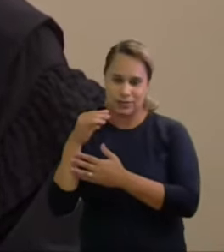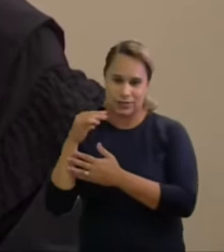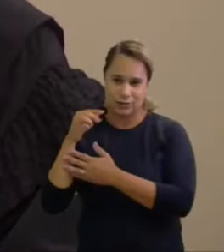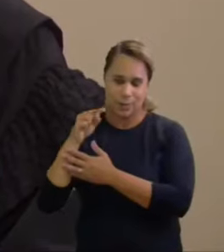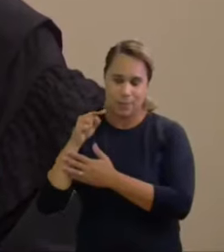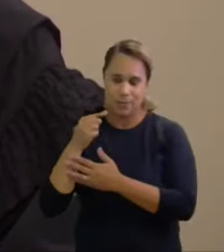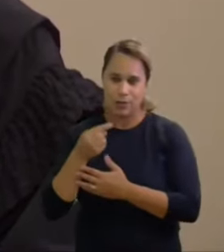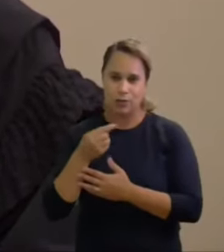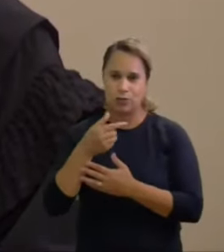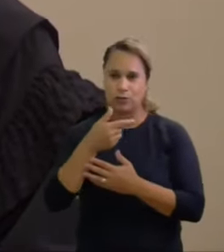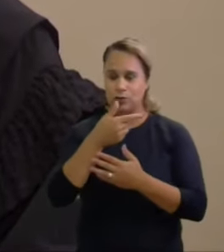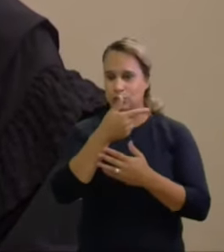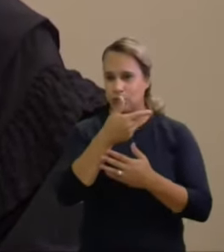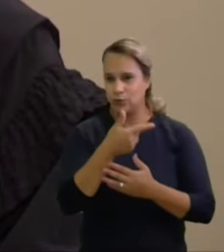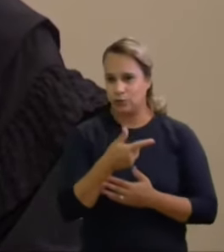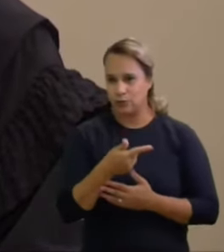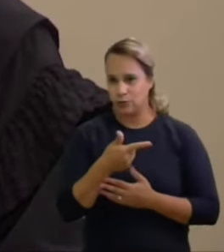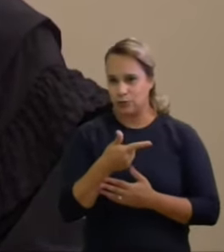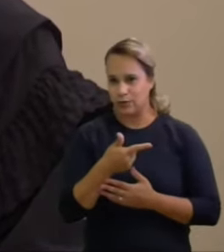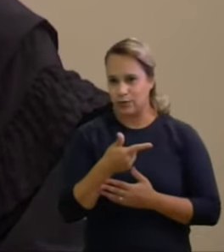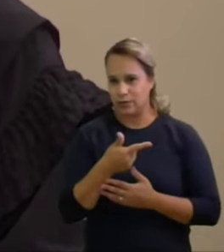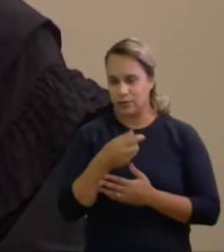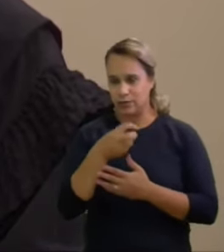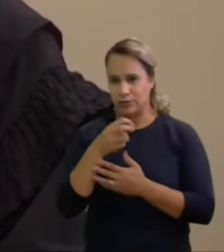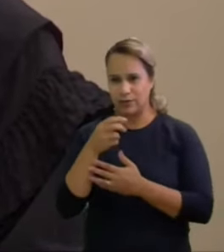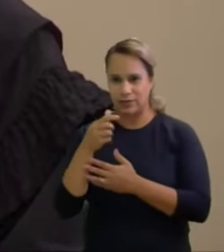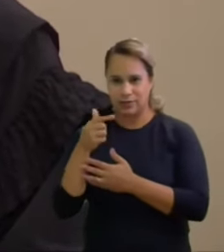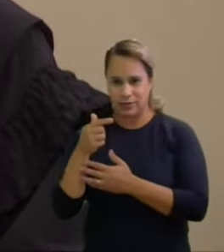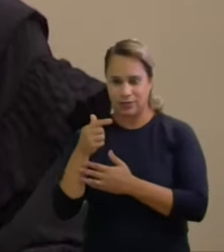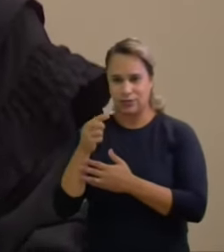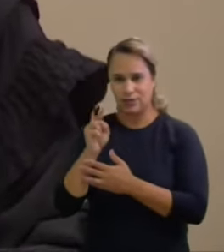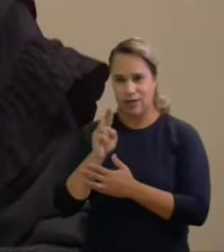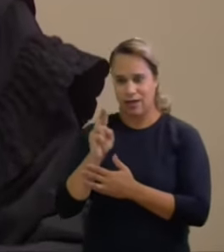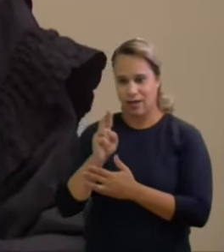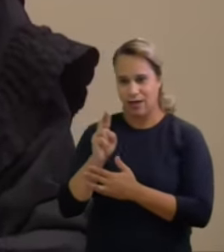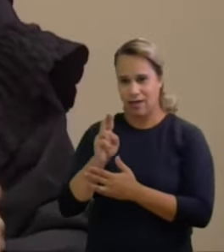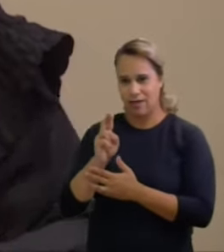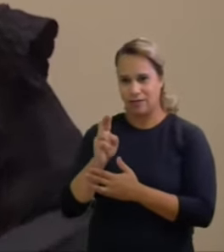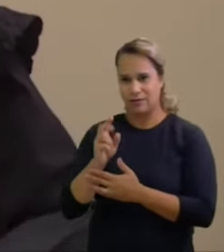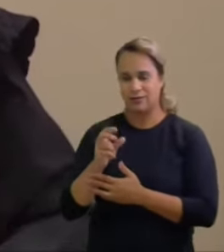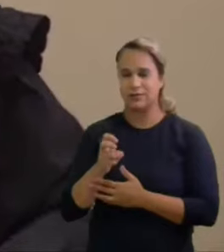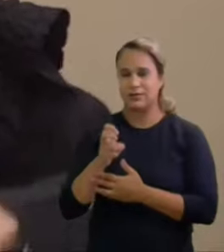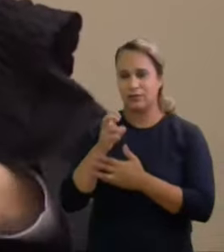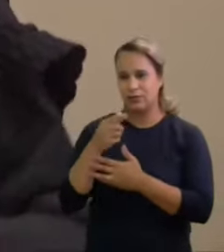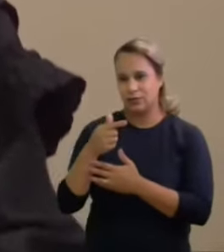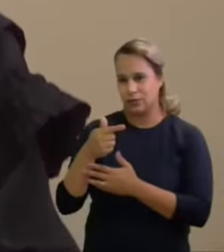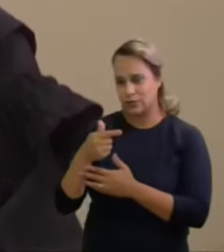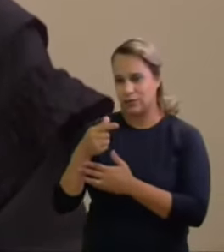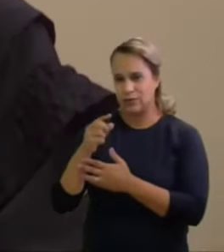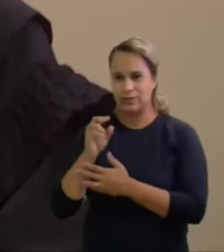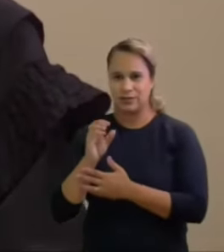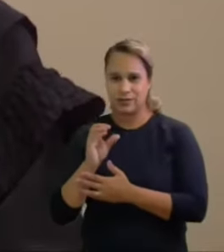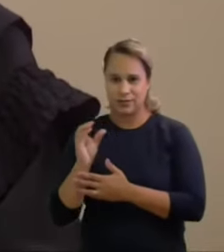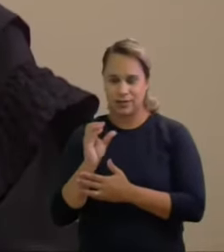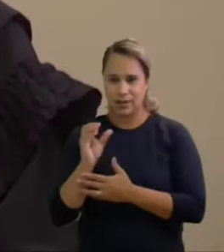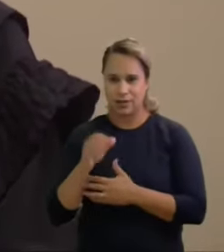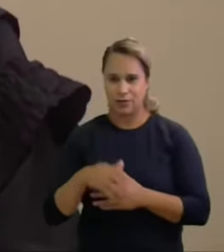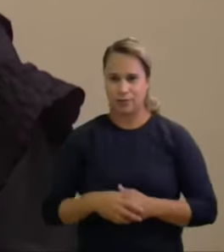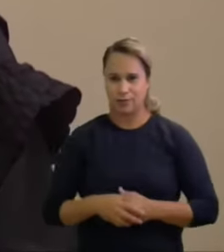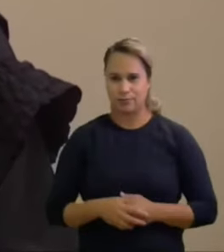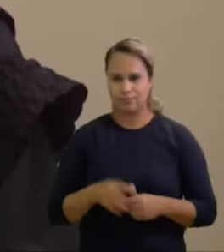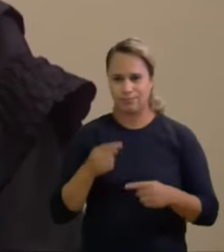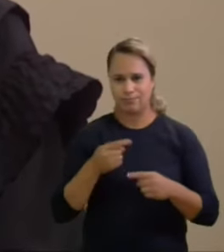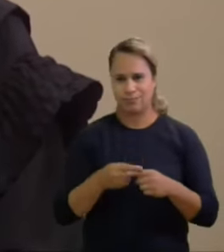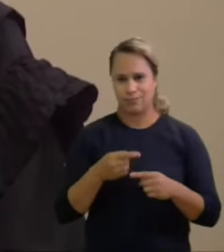,54 eu falei todos esses números aqui agora eu digo o porquê de